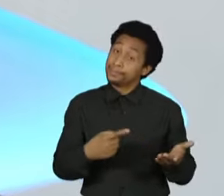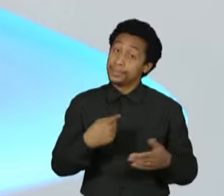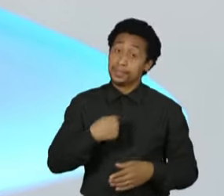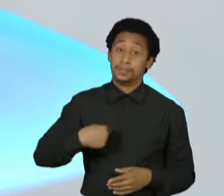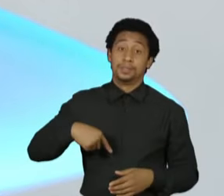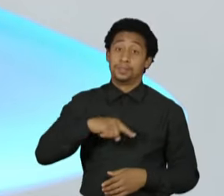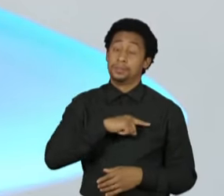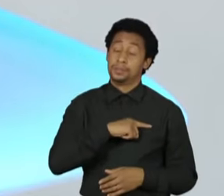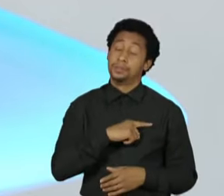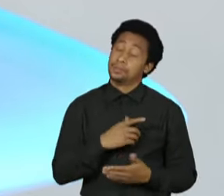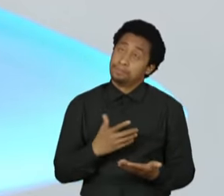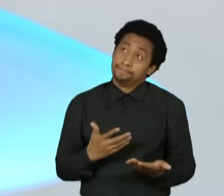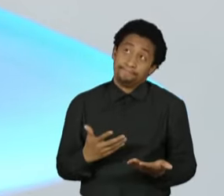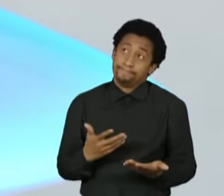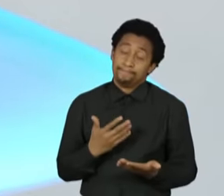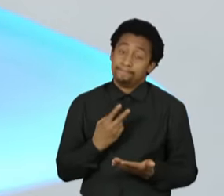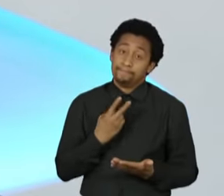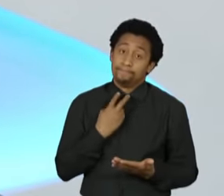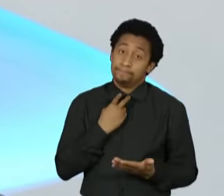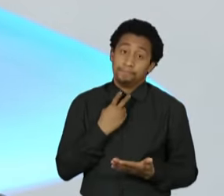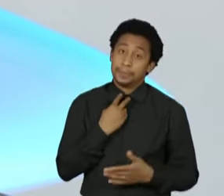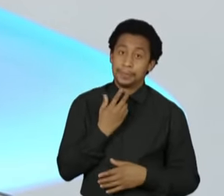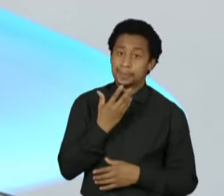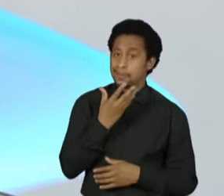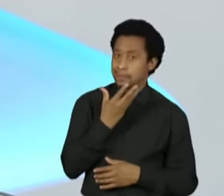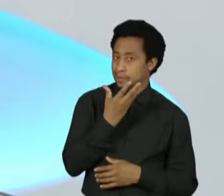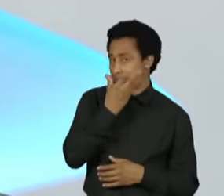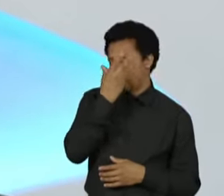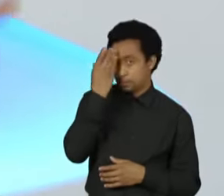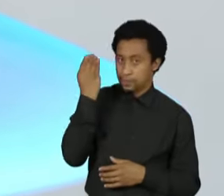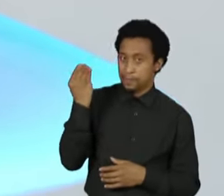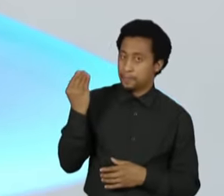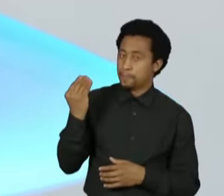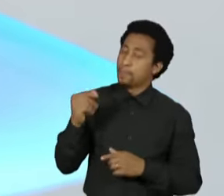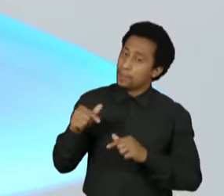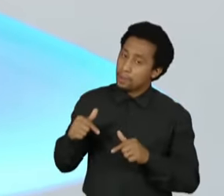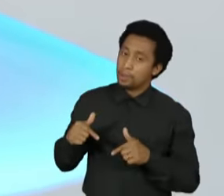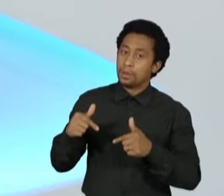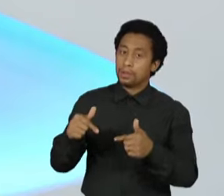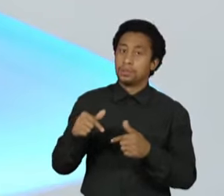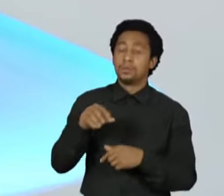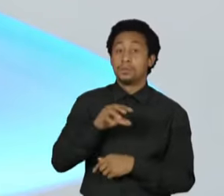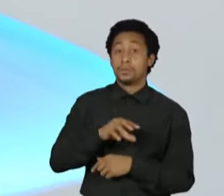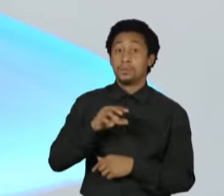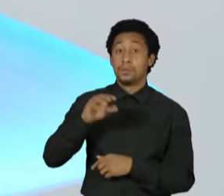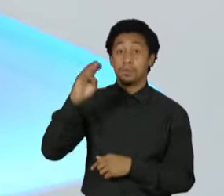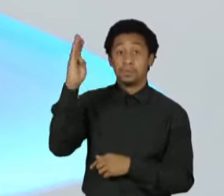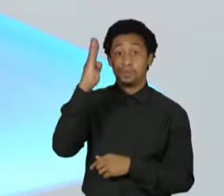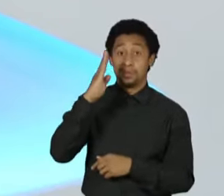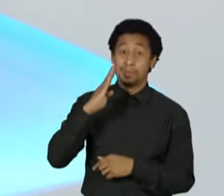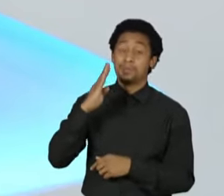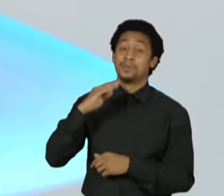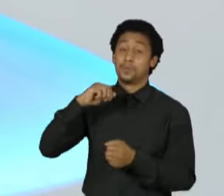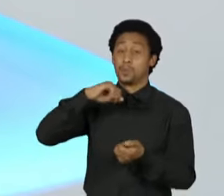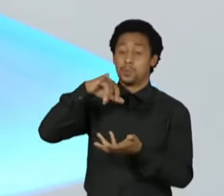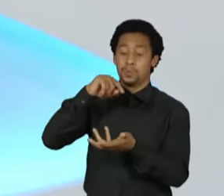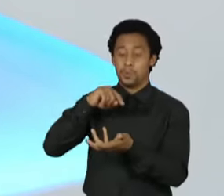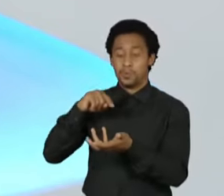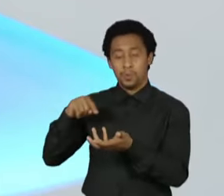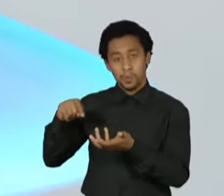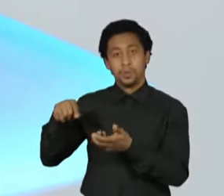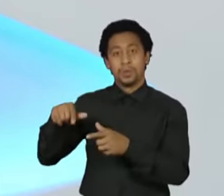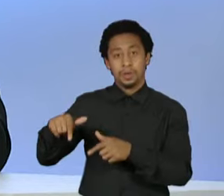gente não pode esquecer as iniciativas que estão pipocando pelo Brasil afora ou pelo Brasil adentro, numa integração da